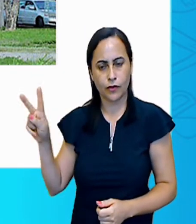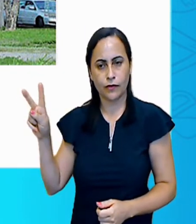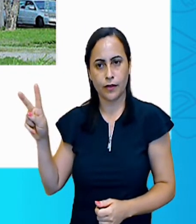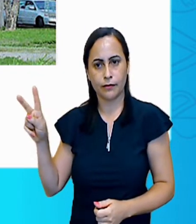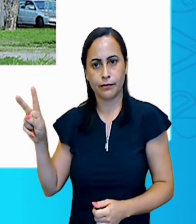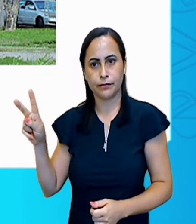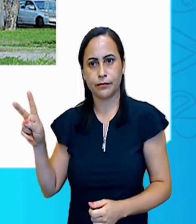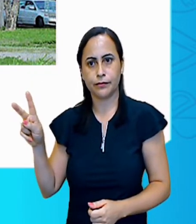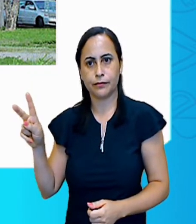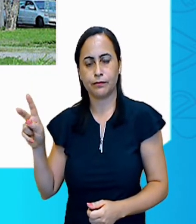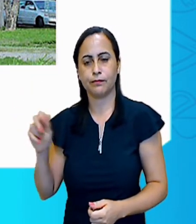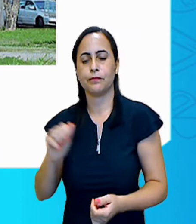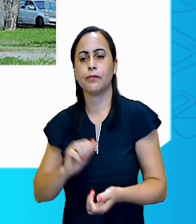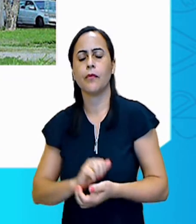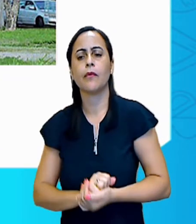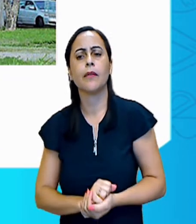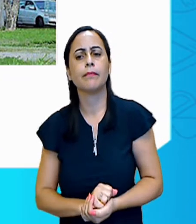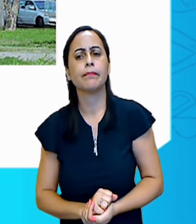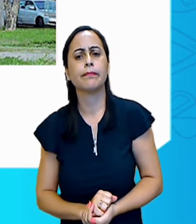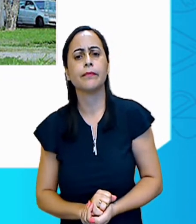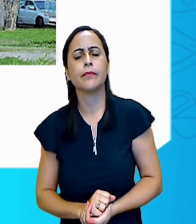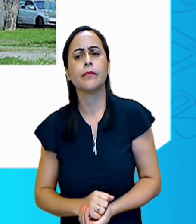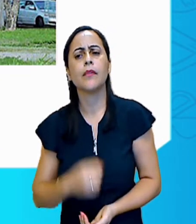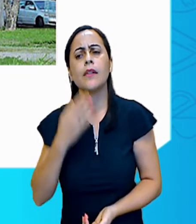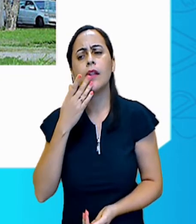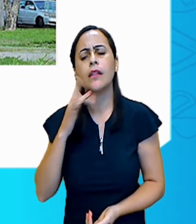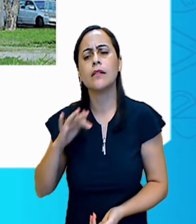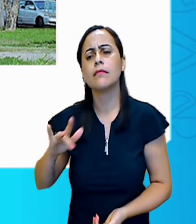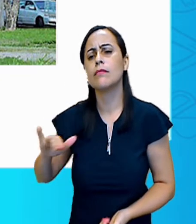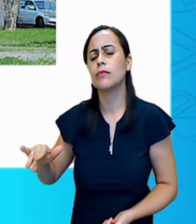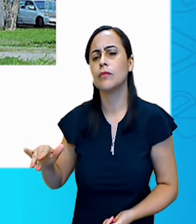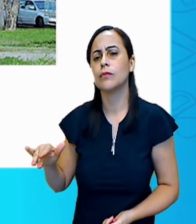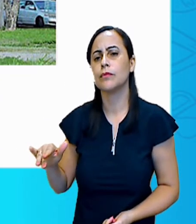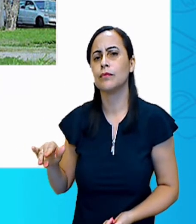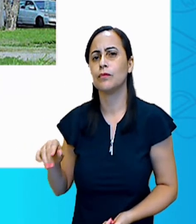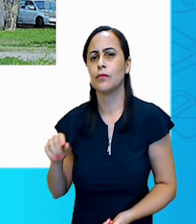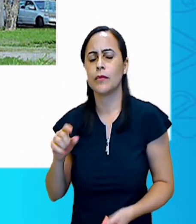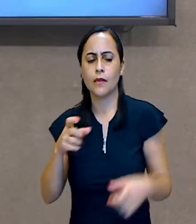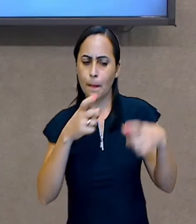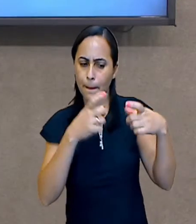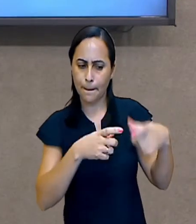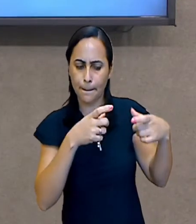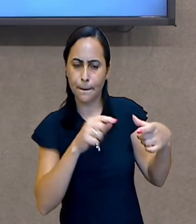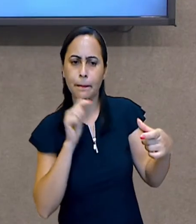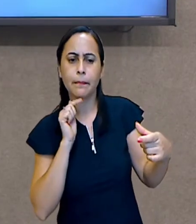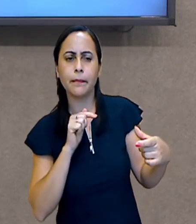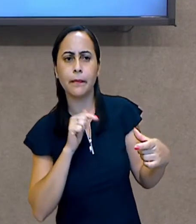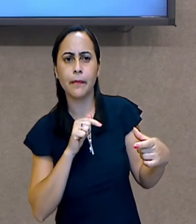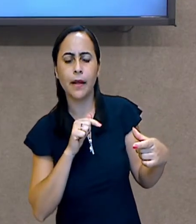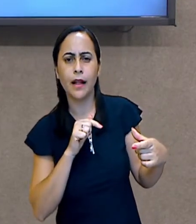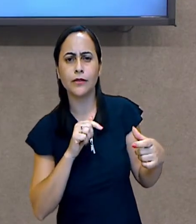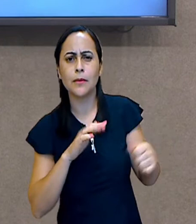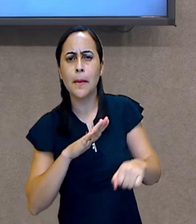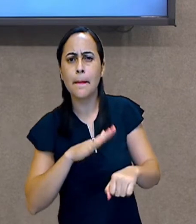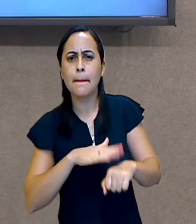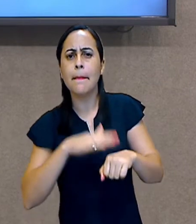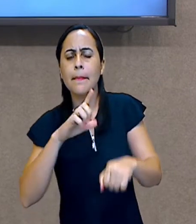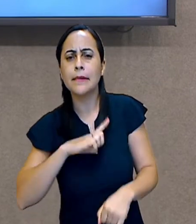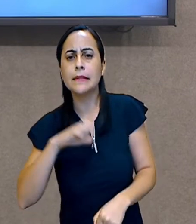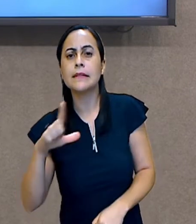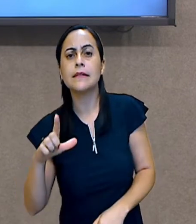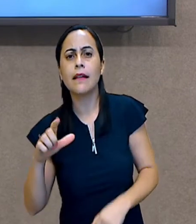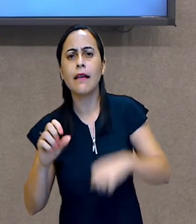industrial. Crianças, este bairro, o que predomina são as